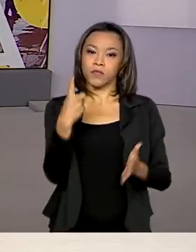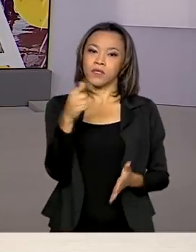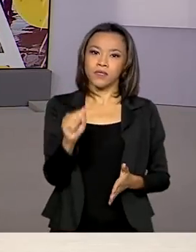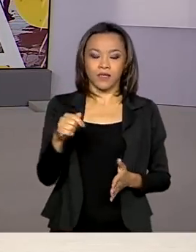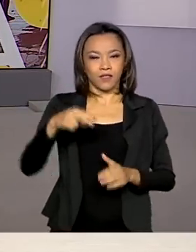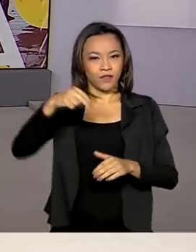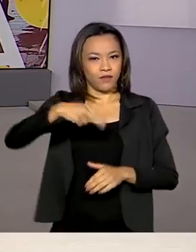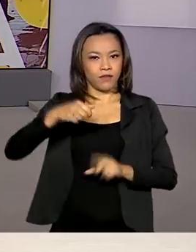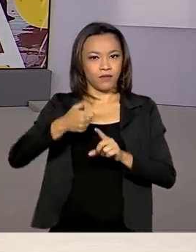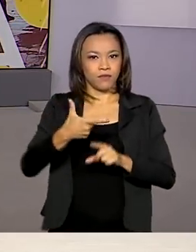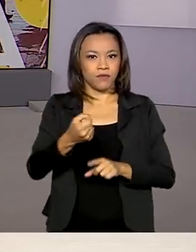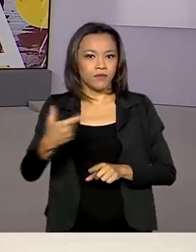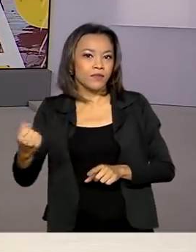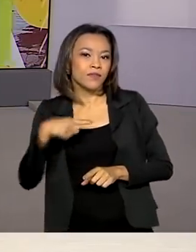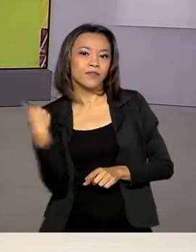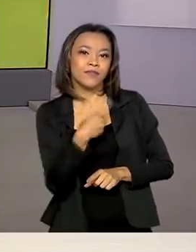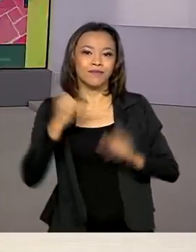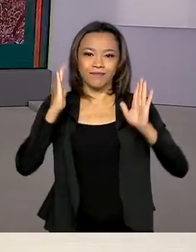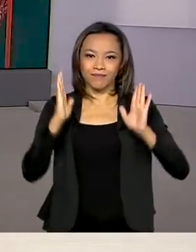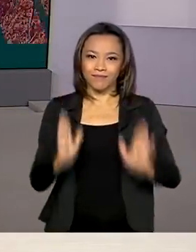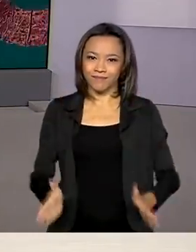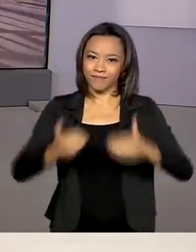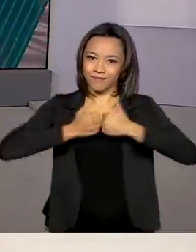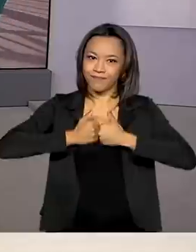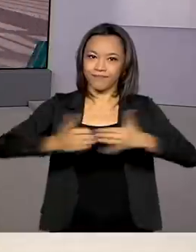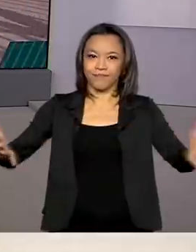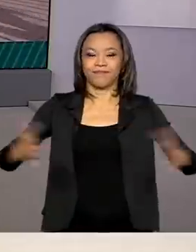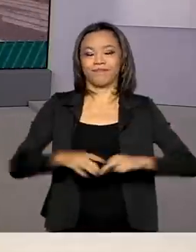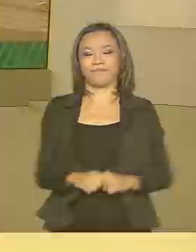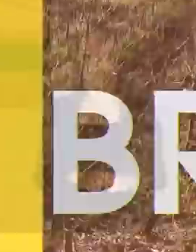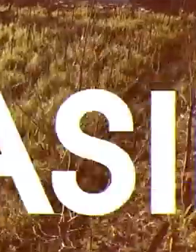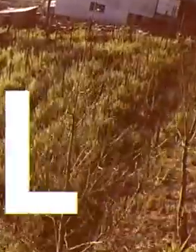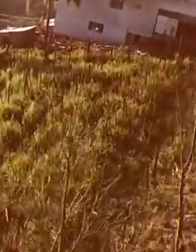novembro de 2020, o Brasil e Dia já está no ar.